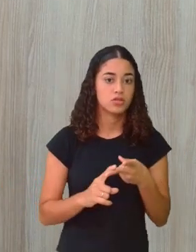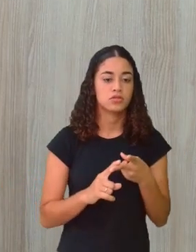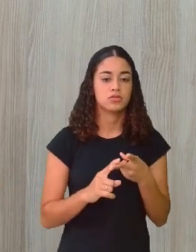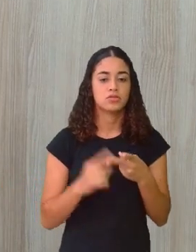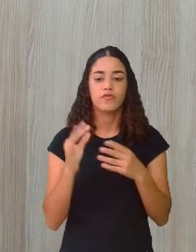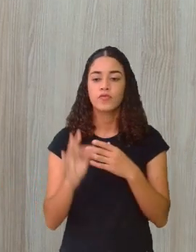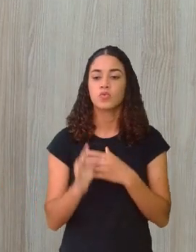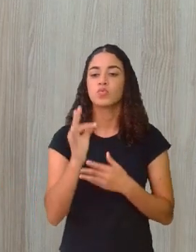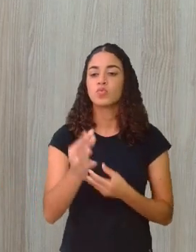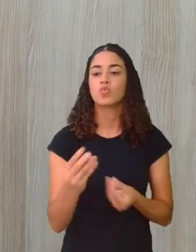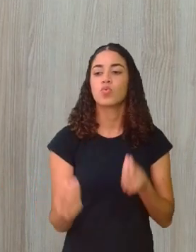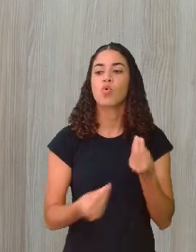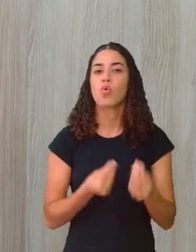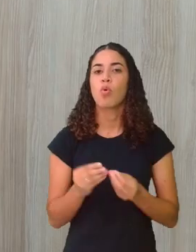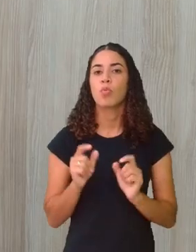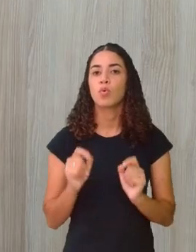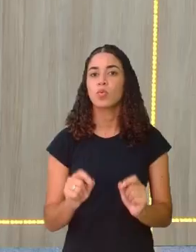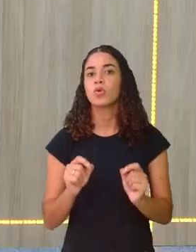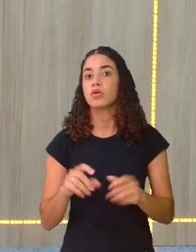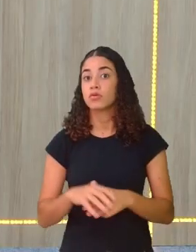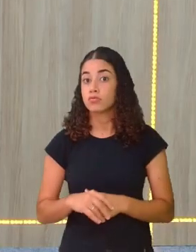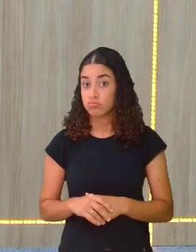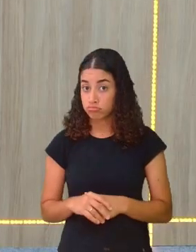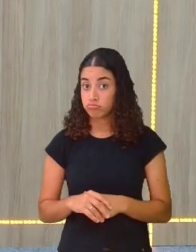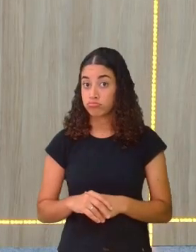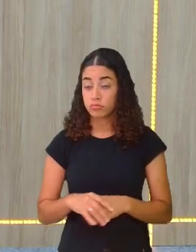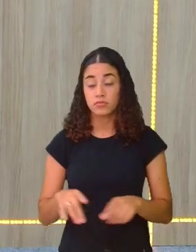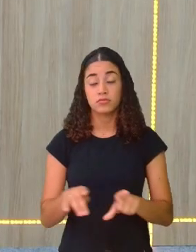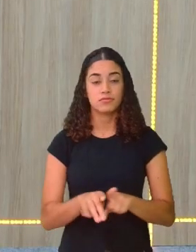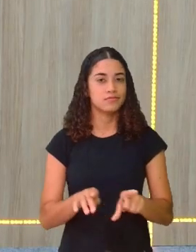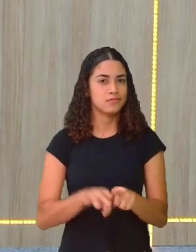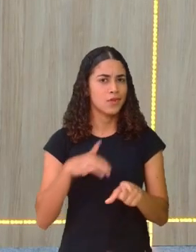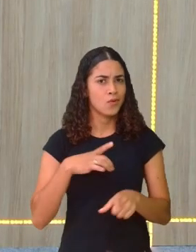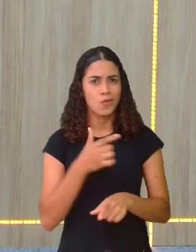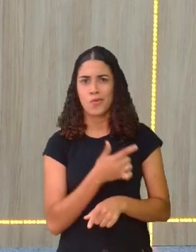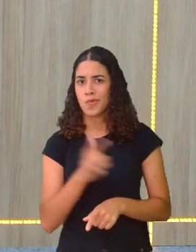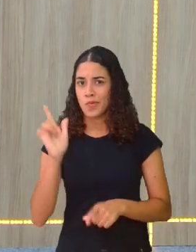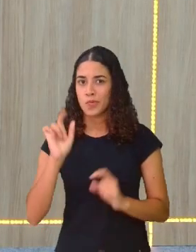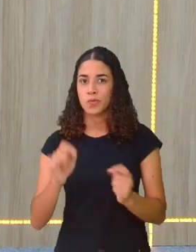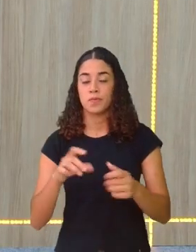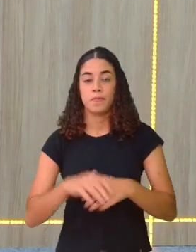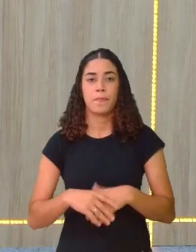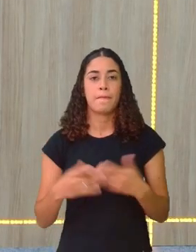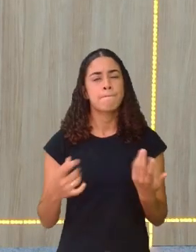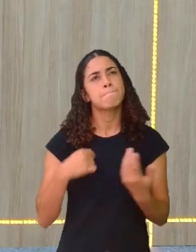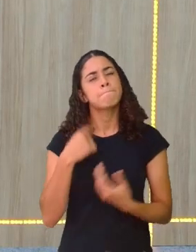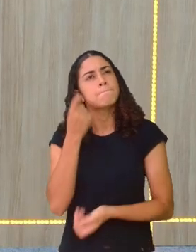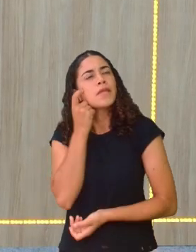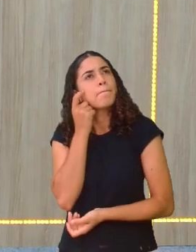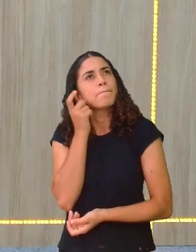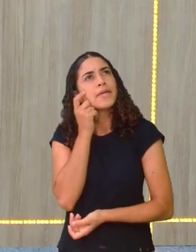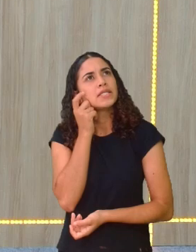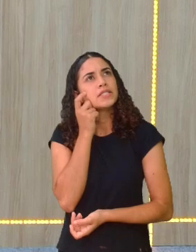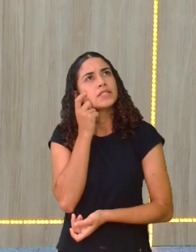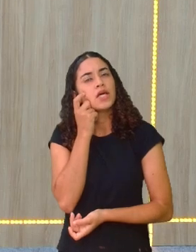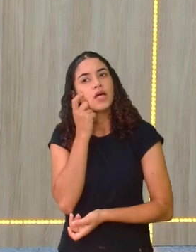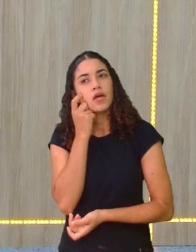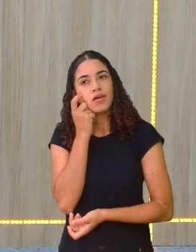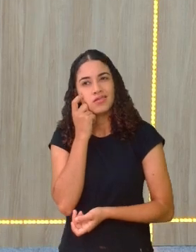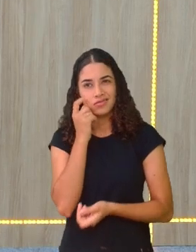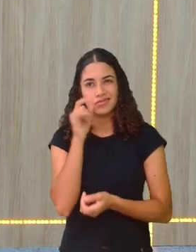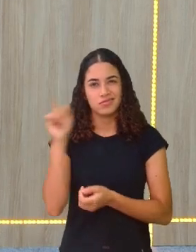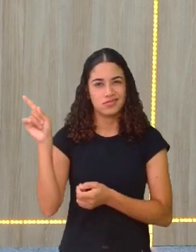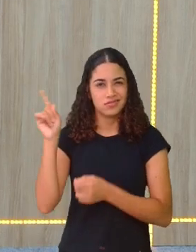Salvador, né? Pois é, gente. E ainda tem um outro elemento. A gente pensar, gente, que o pastorio é uma coisa muito